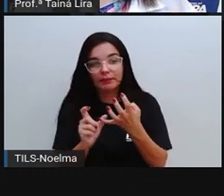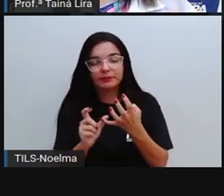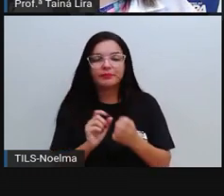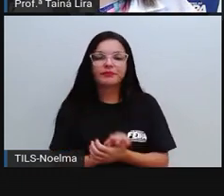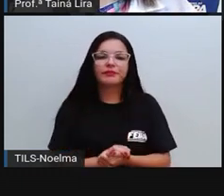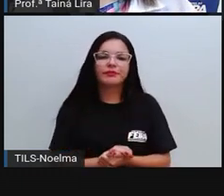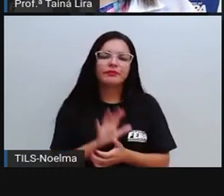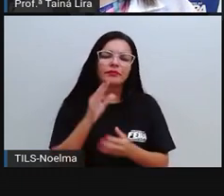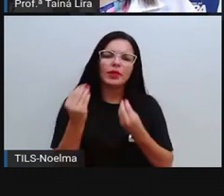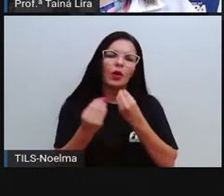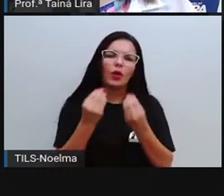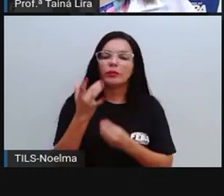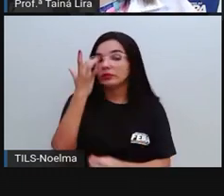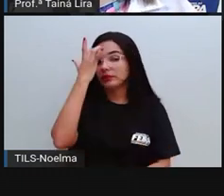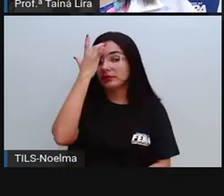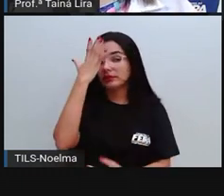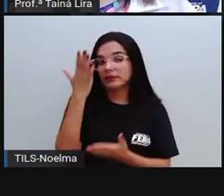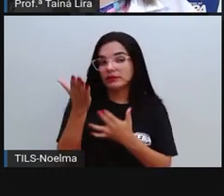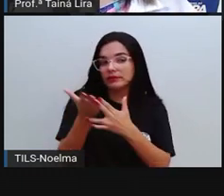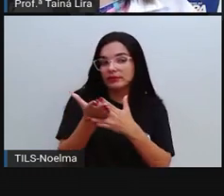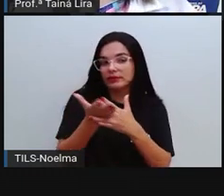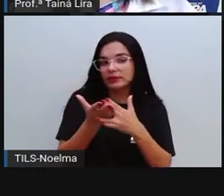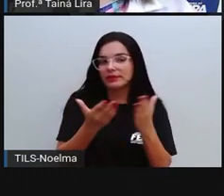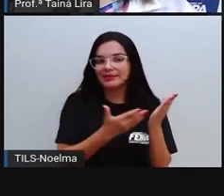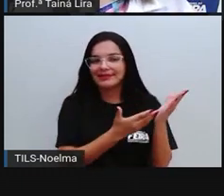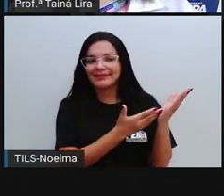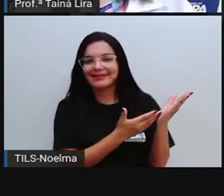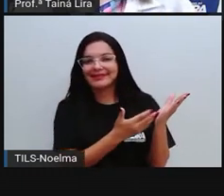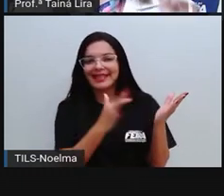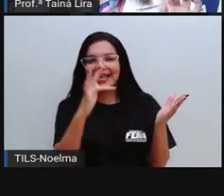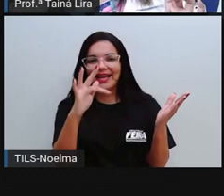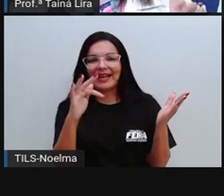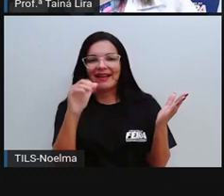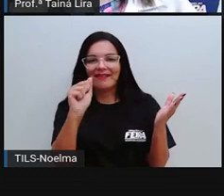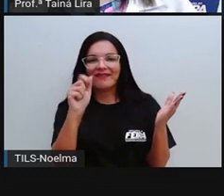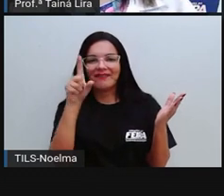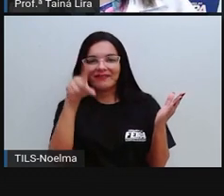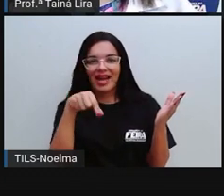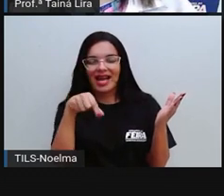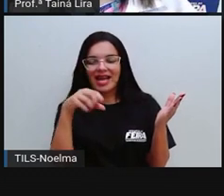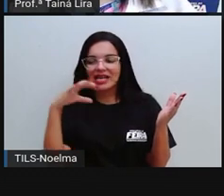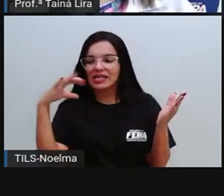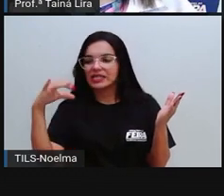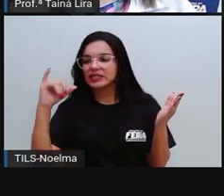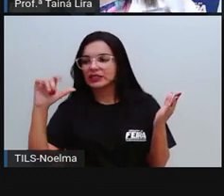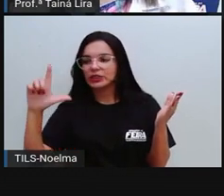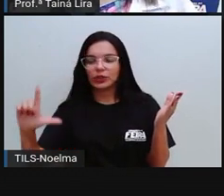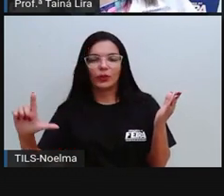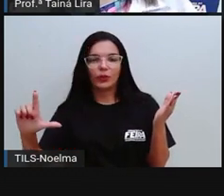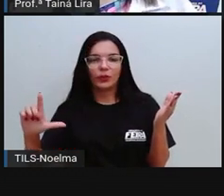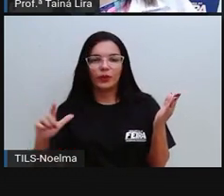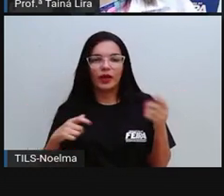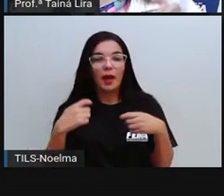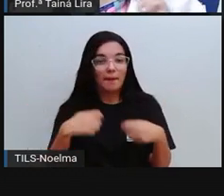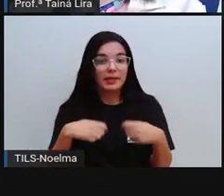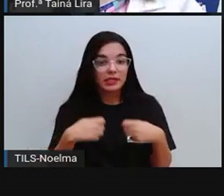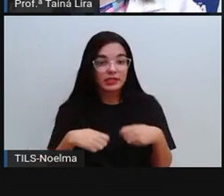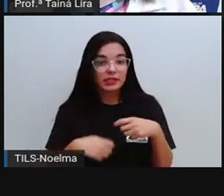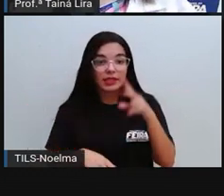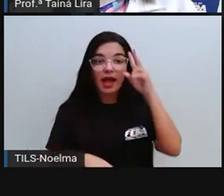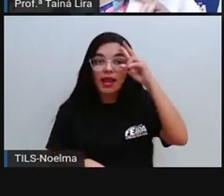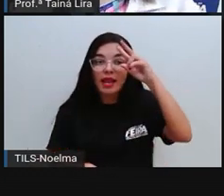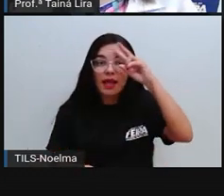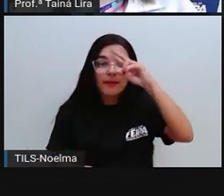separo o Pró? Olha lá, a Pró já separou, tá? A primeira coisa que o segundo ano precisa